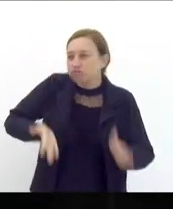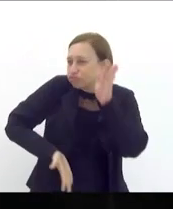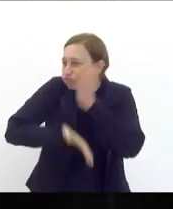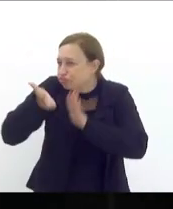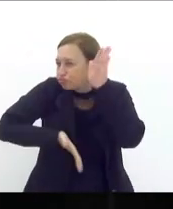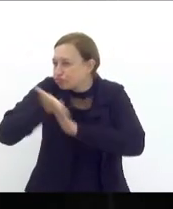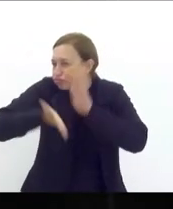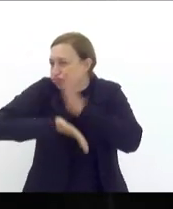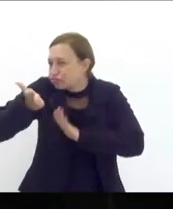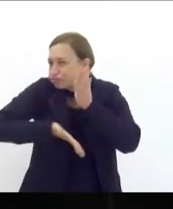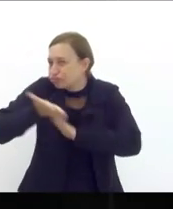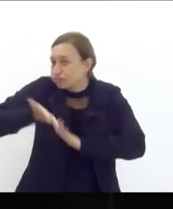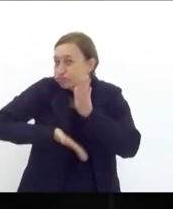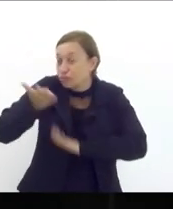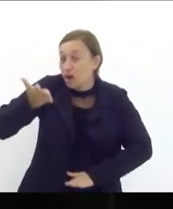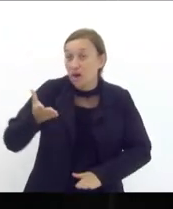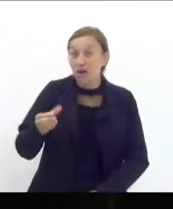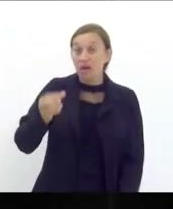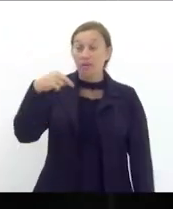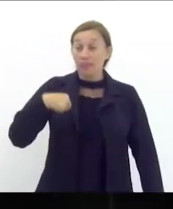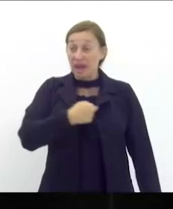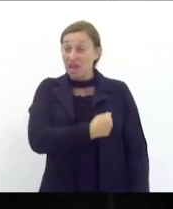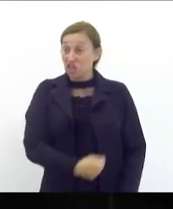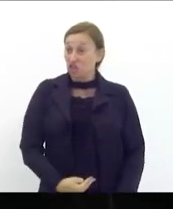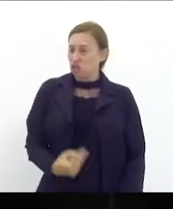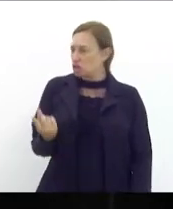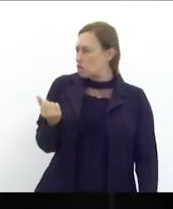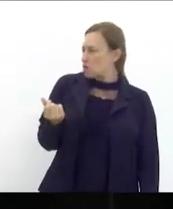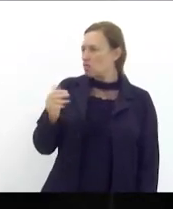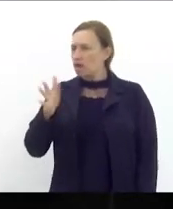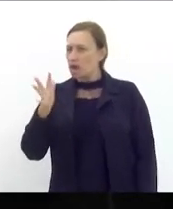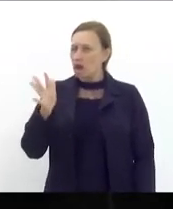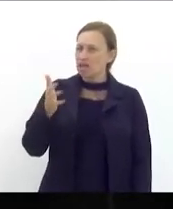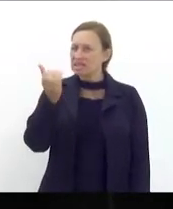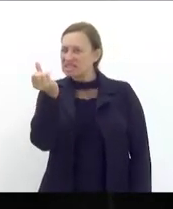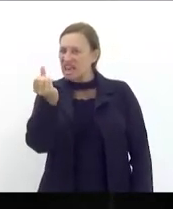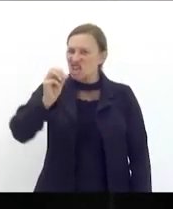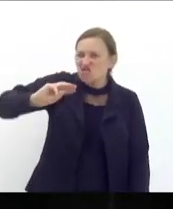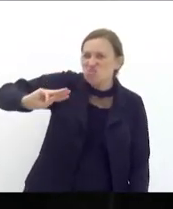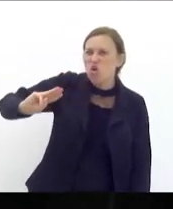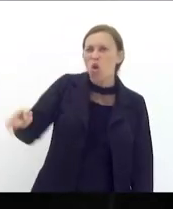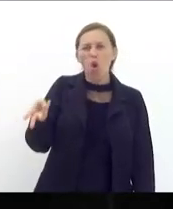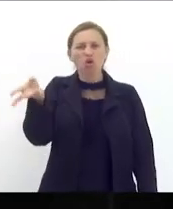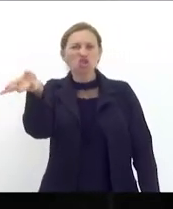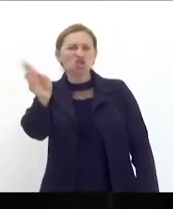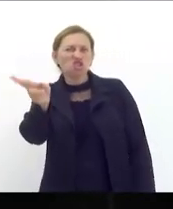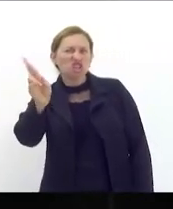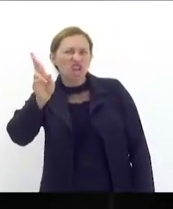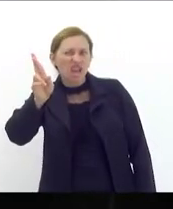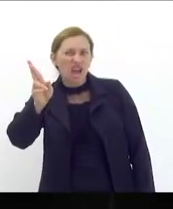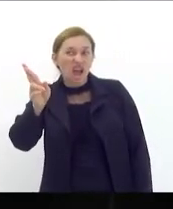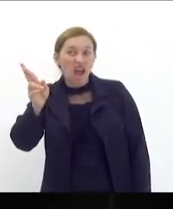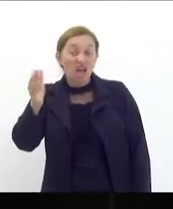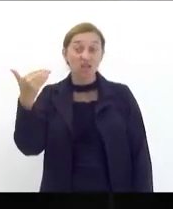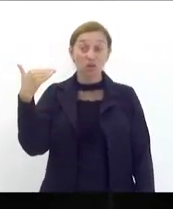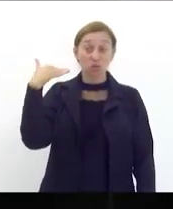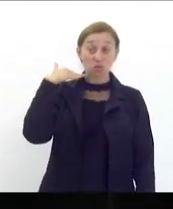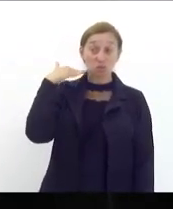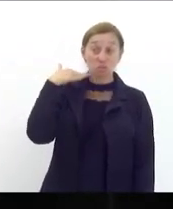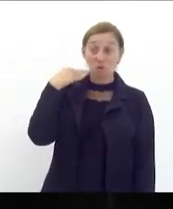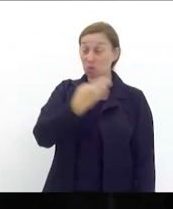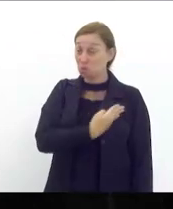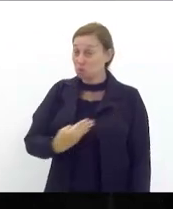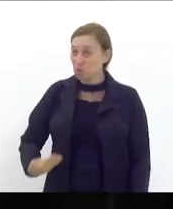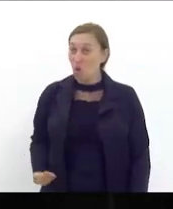milionárias como para a China que custou mais de 6 milhões de reais aos cofres públicos